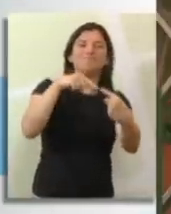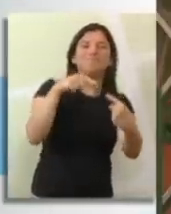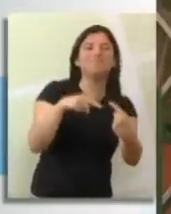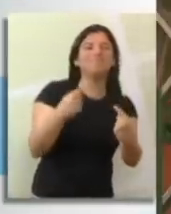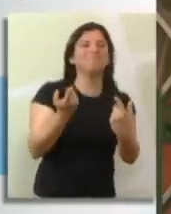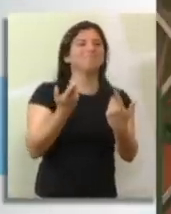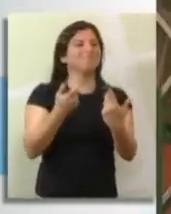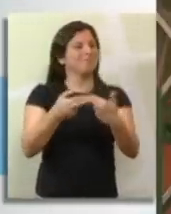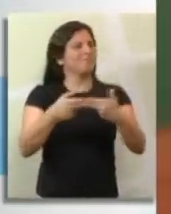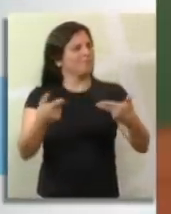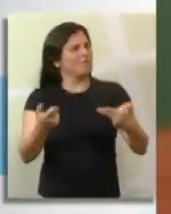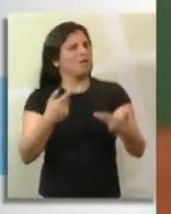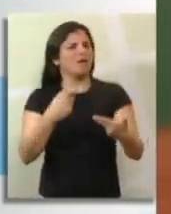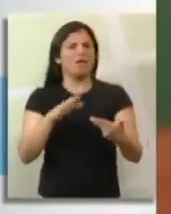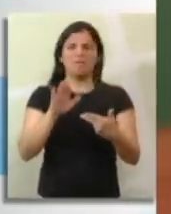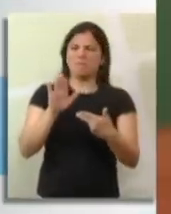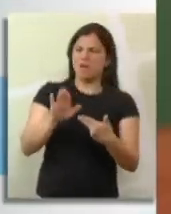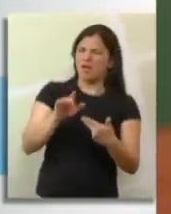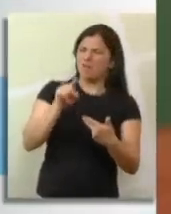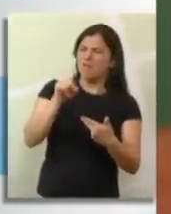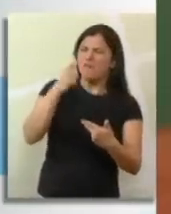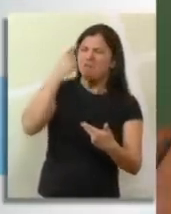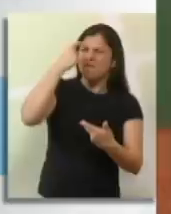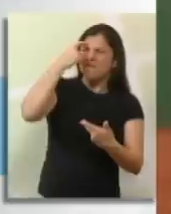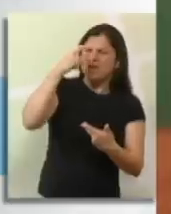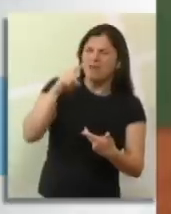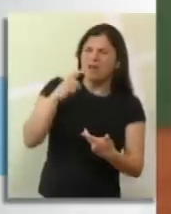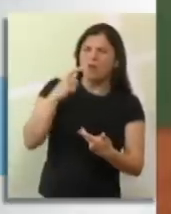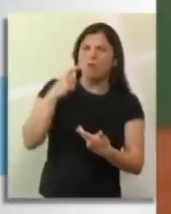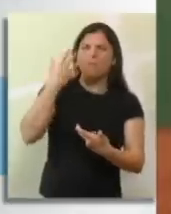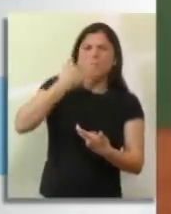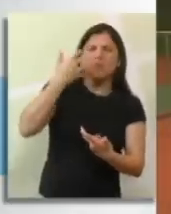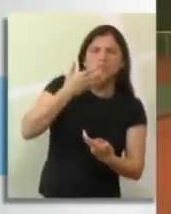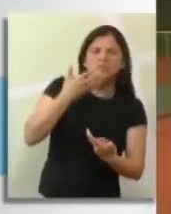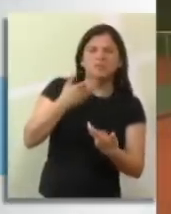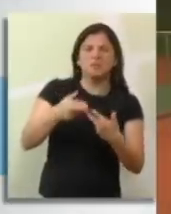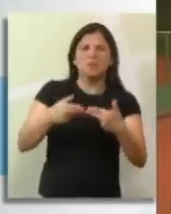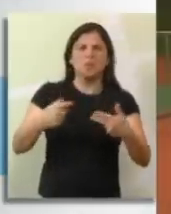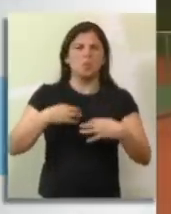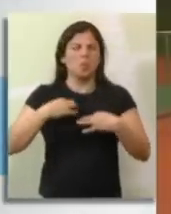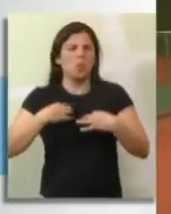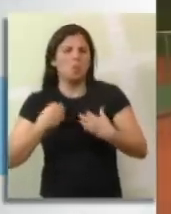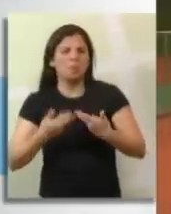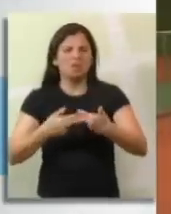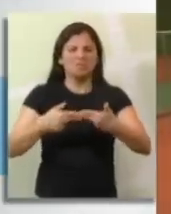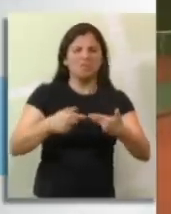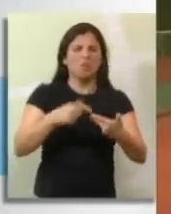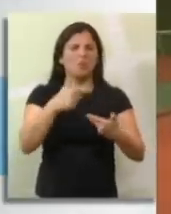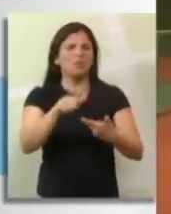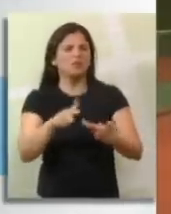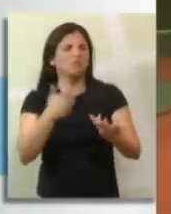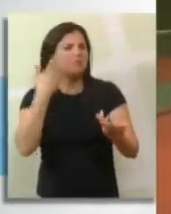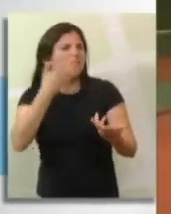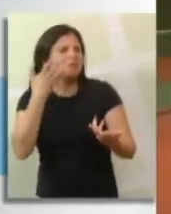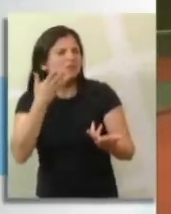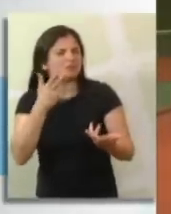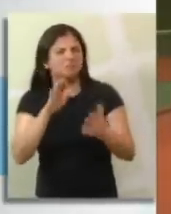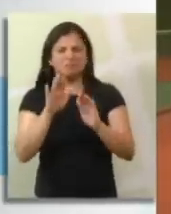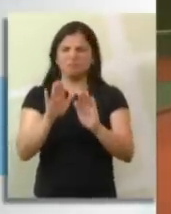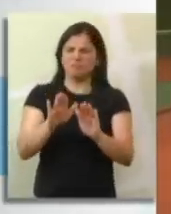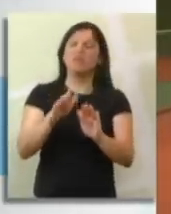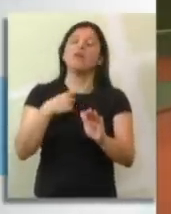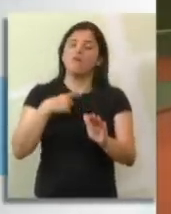alguma coisa de errado. Mas eu sou ótima no tênis. Você vai ver. Vai perder feio pra mim. Ih, até parece. Eu sou o rei do tênis.